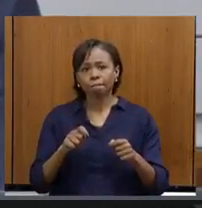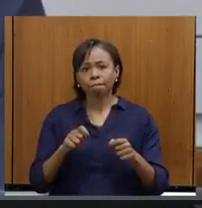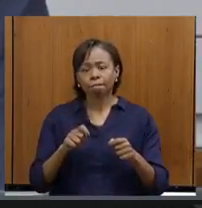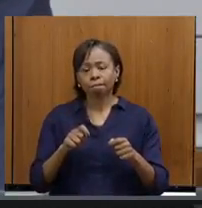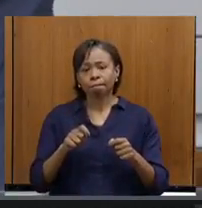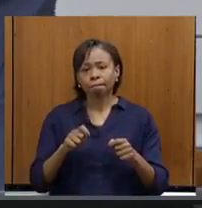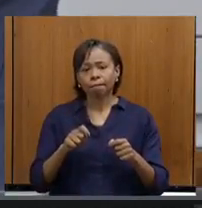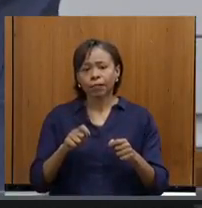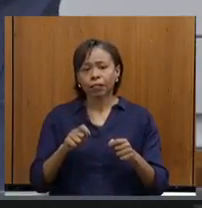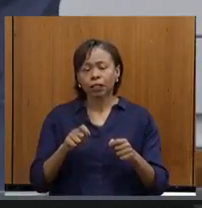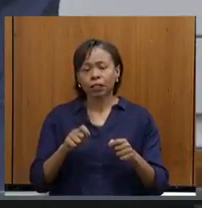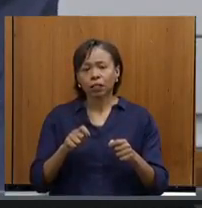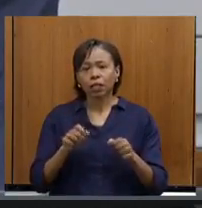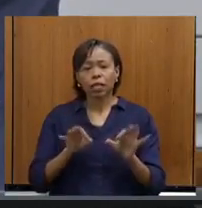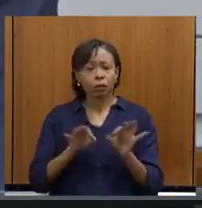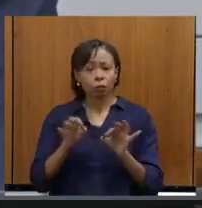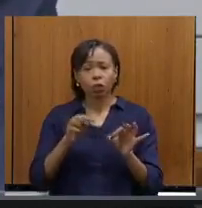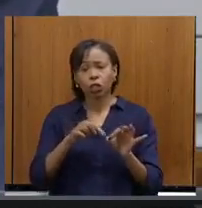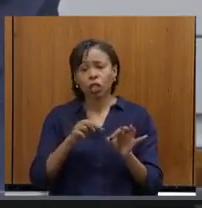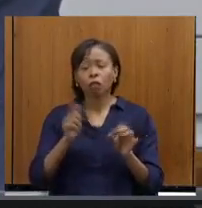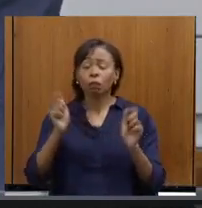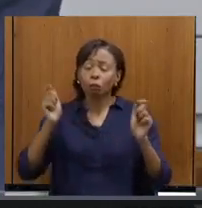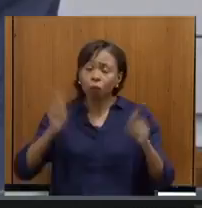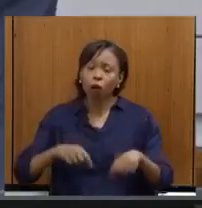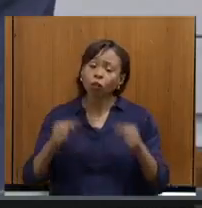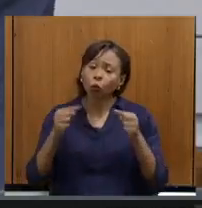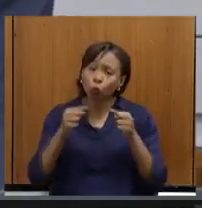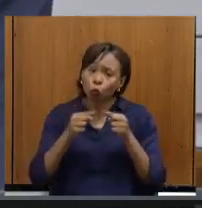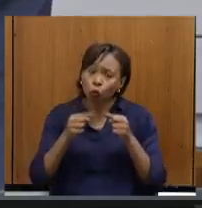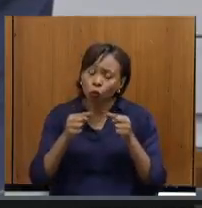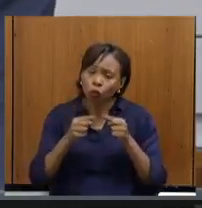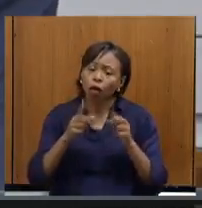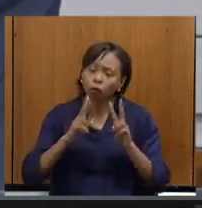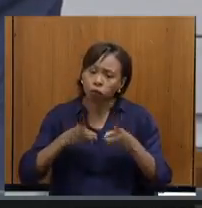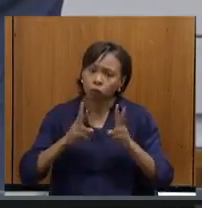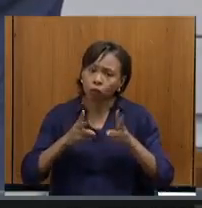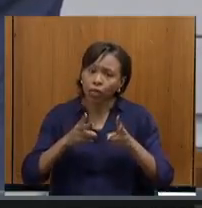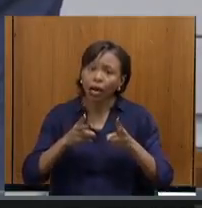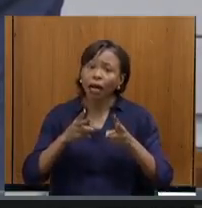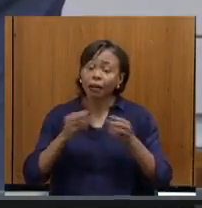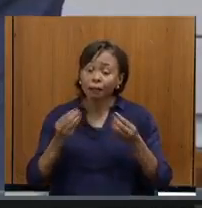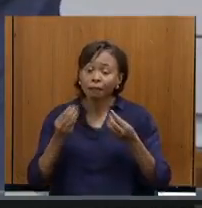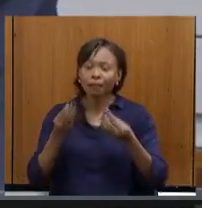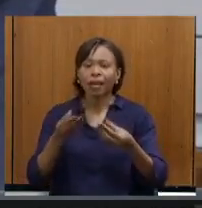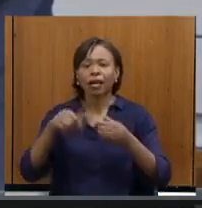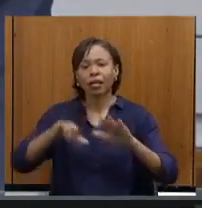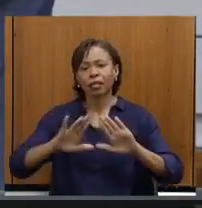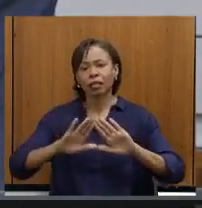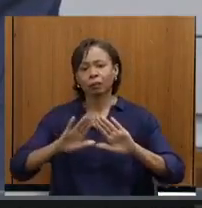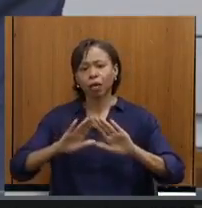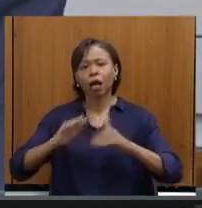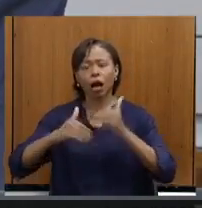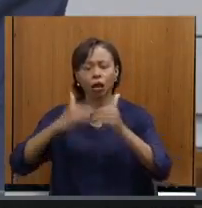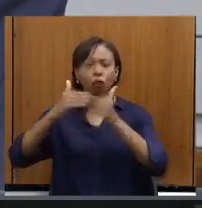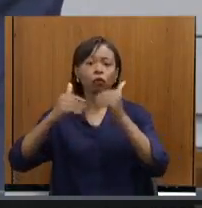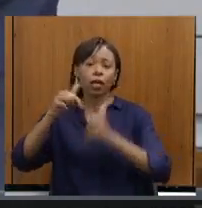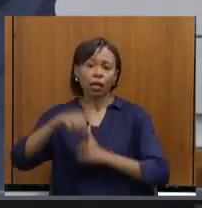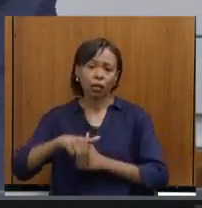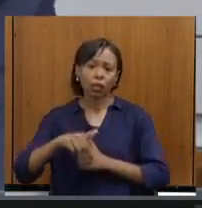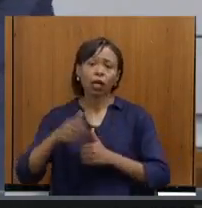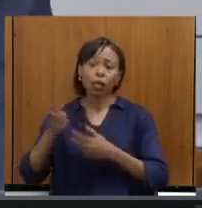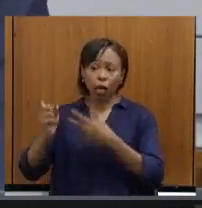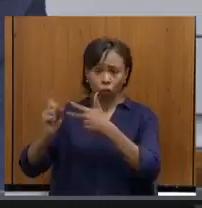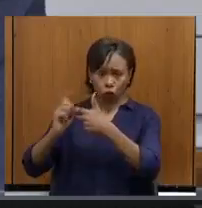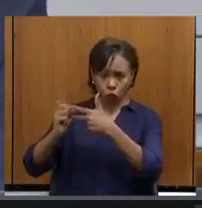juridicamente em condições de continuar o seu trâmite na Assembleia. Então, está lá o projeto no Executivo,